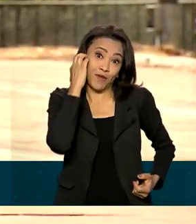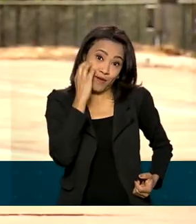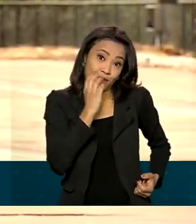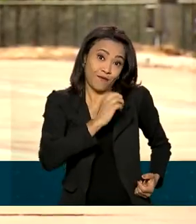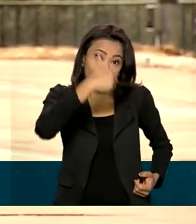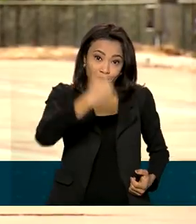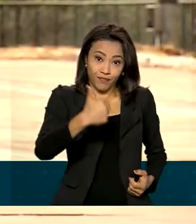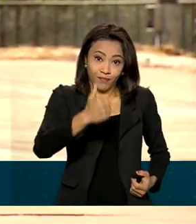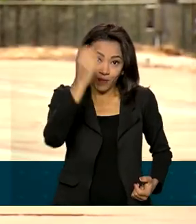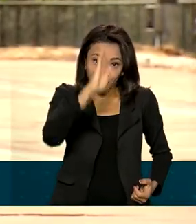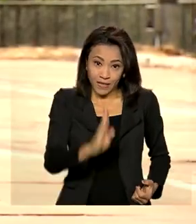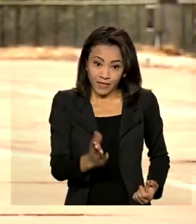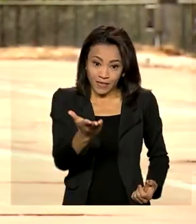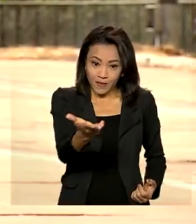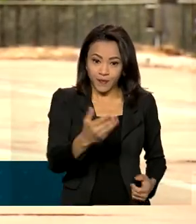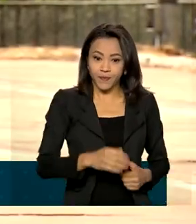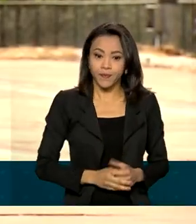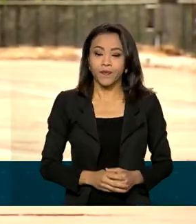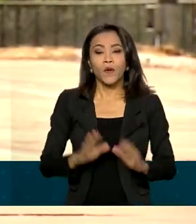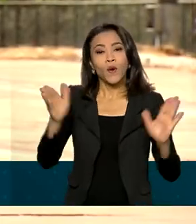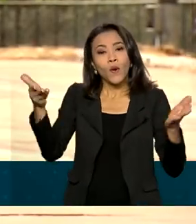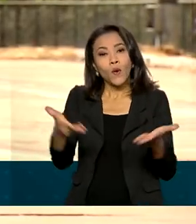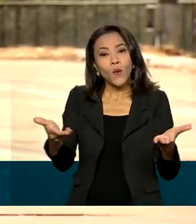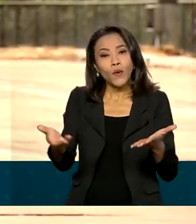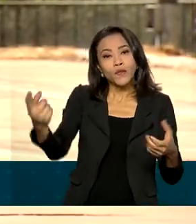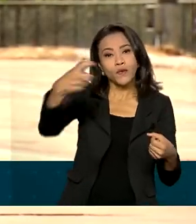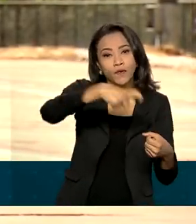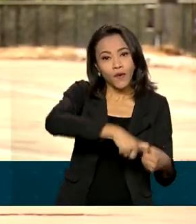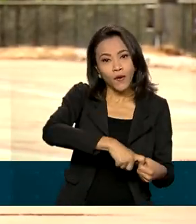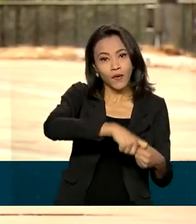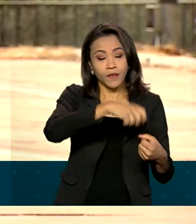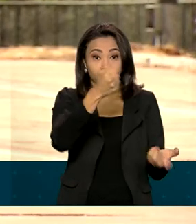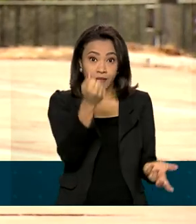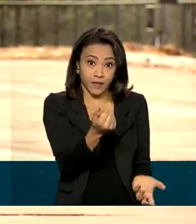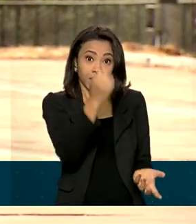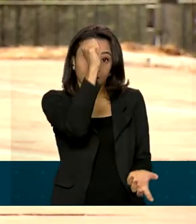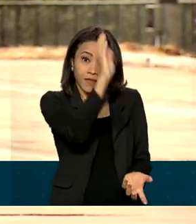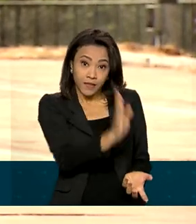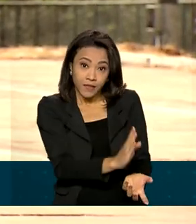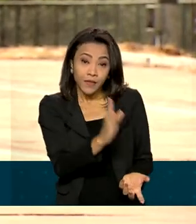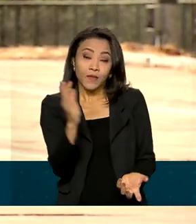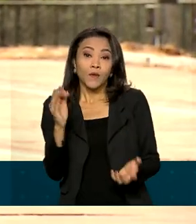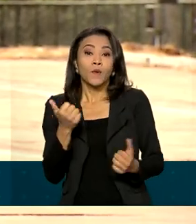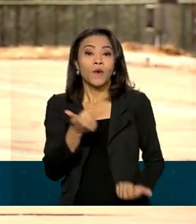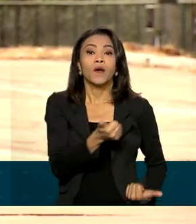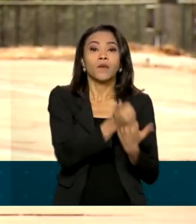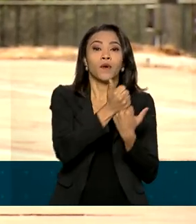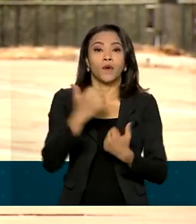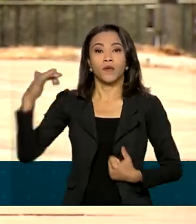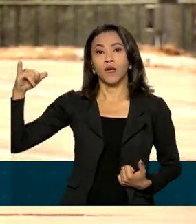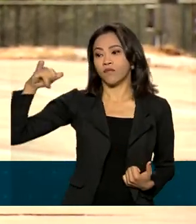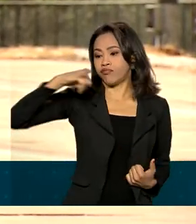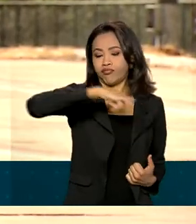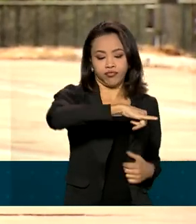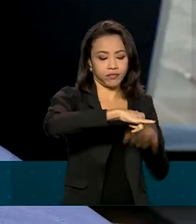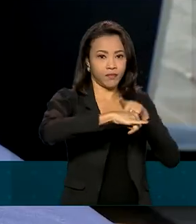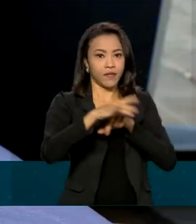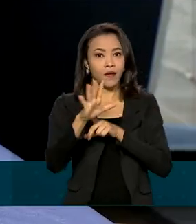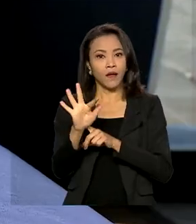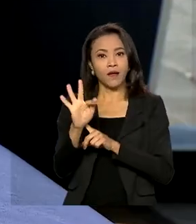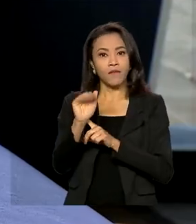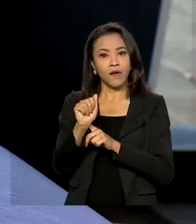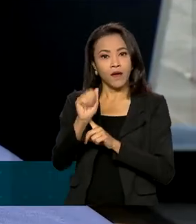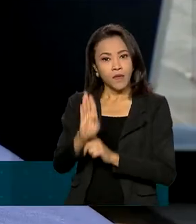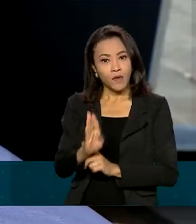Hoje, regressa ao solo pátrio, pelas asas da Força Aérea, o coração deste herói